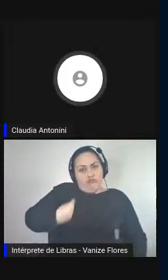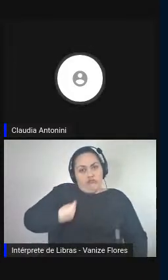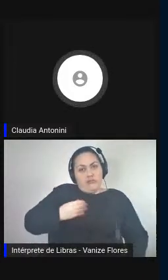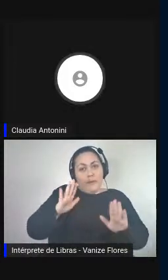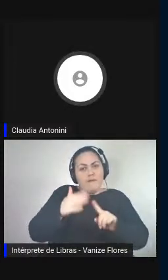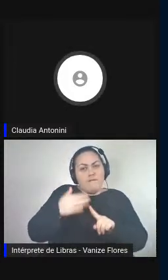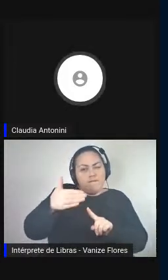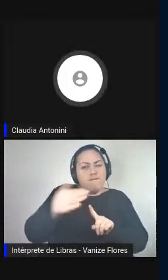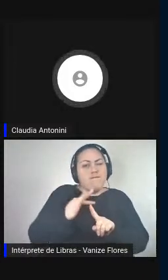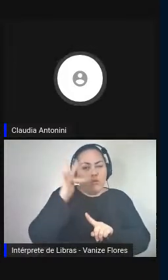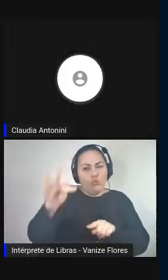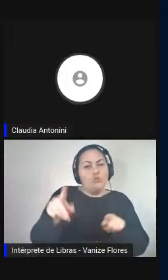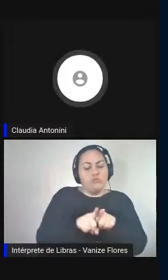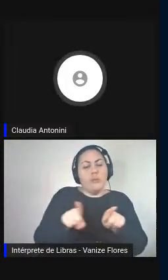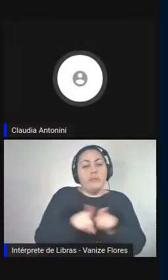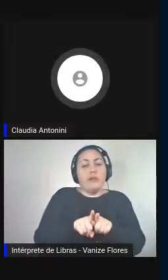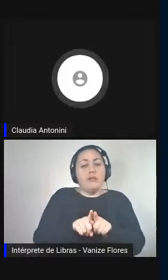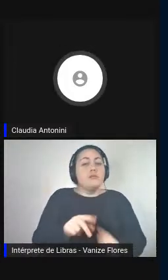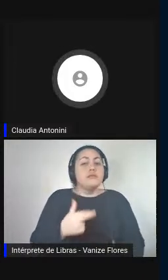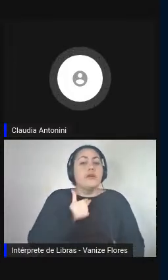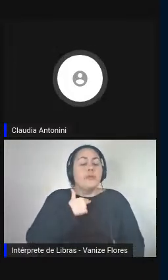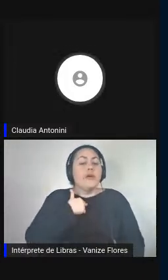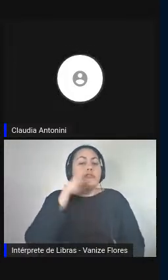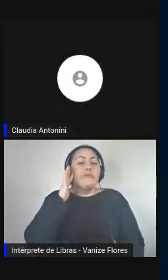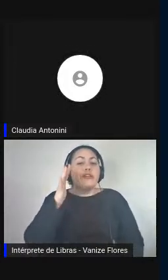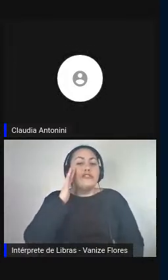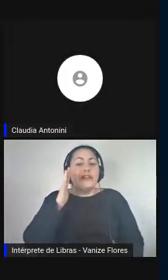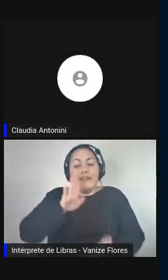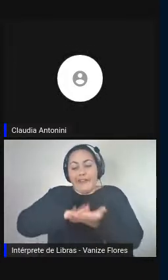intérprete, a interpretação e a tecnologia